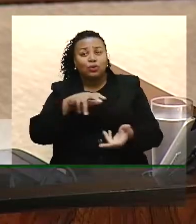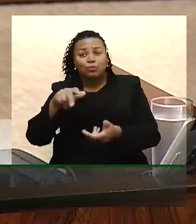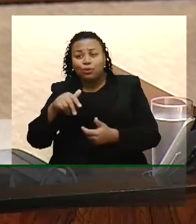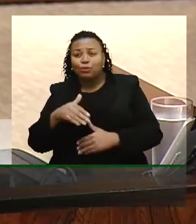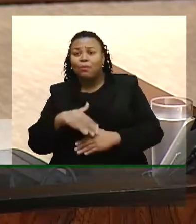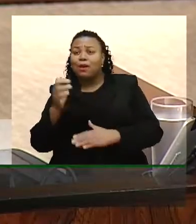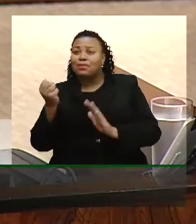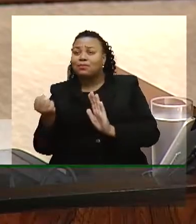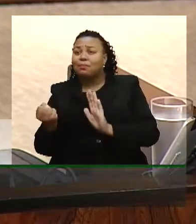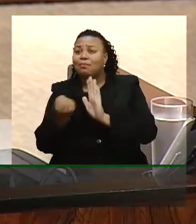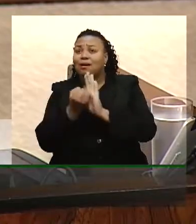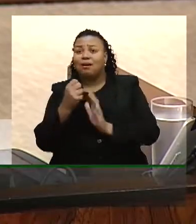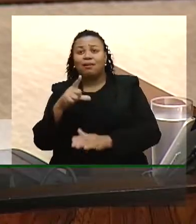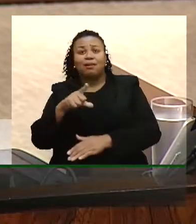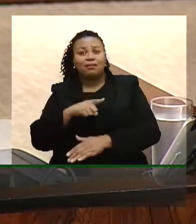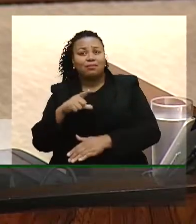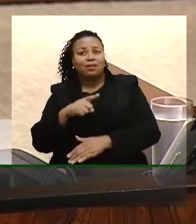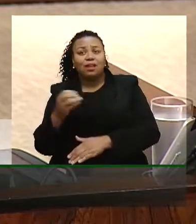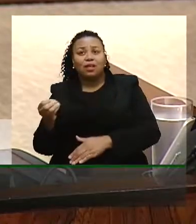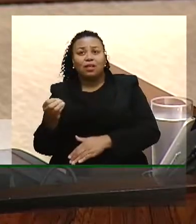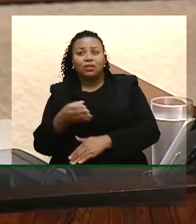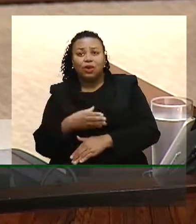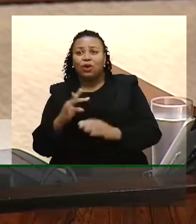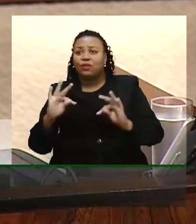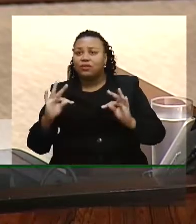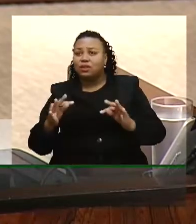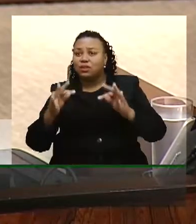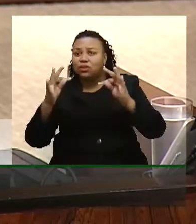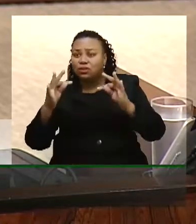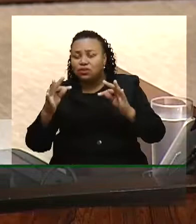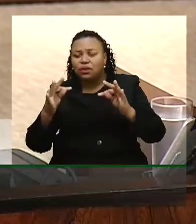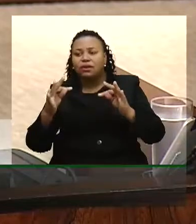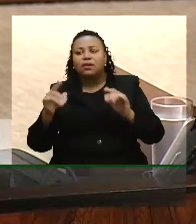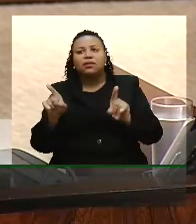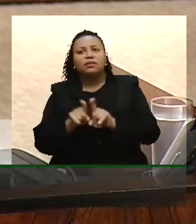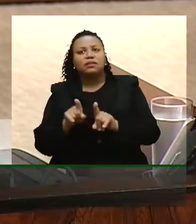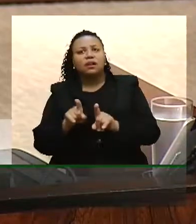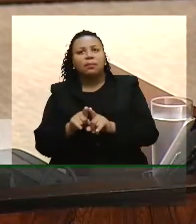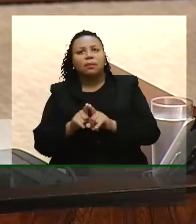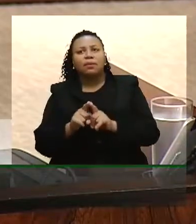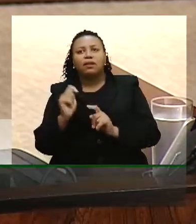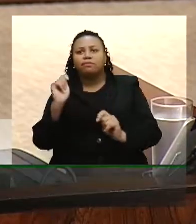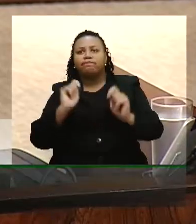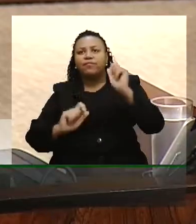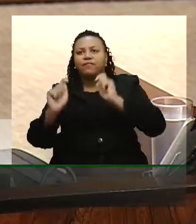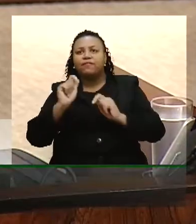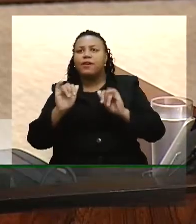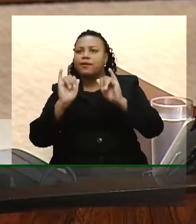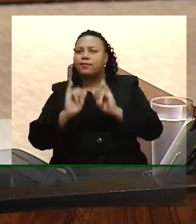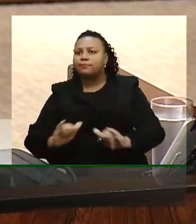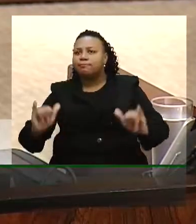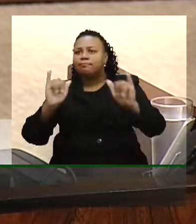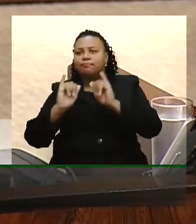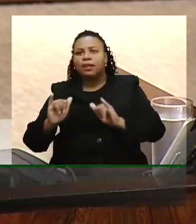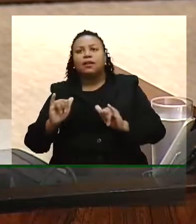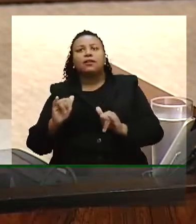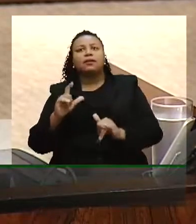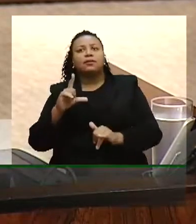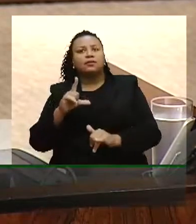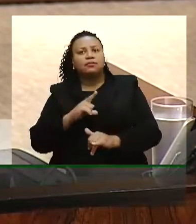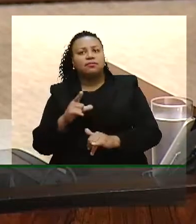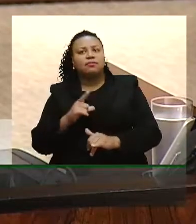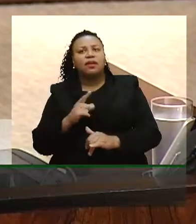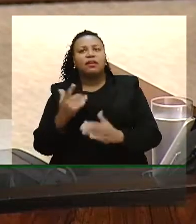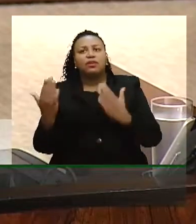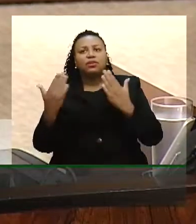mais marcado pelas novas tecnologias e pelas fake news, que, inclusive, têm colocado em xeque a